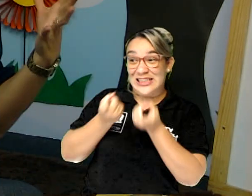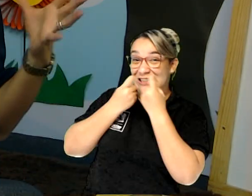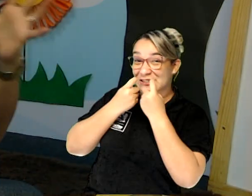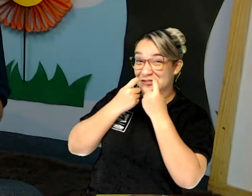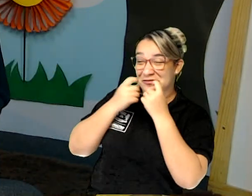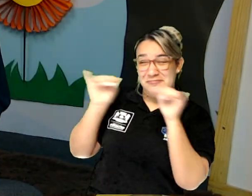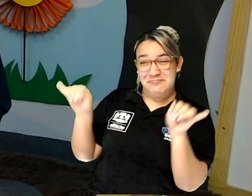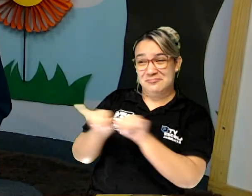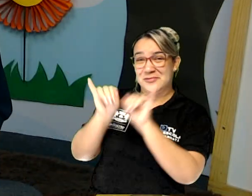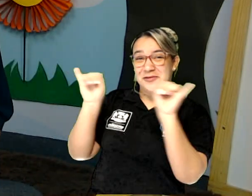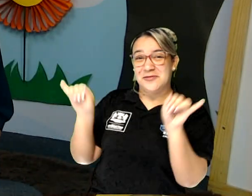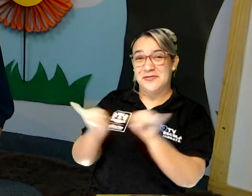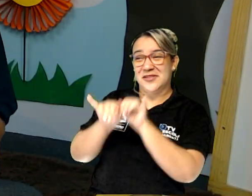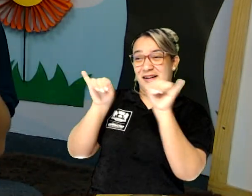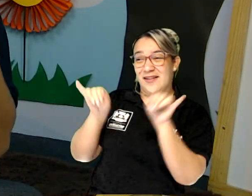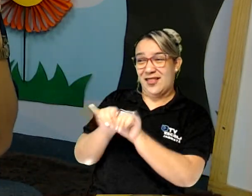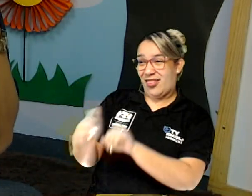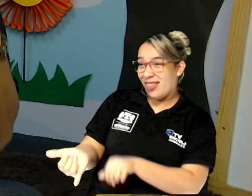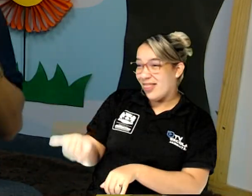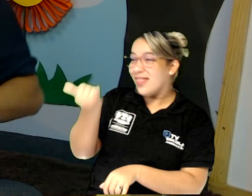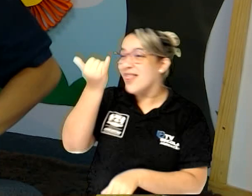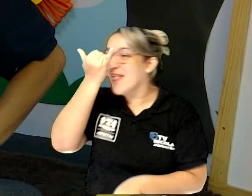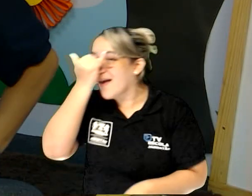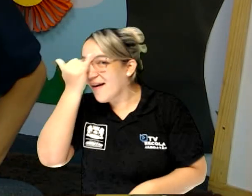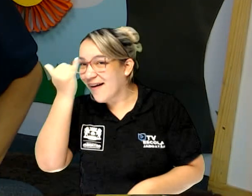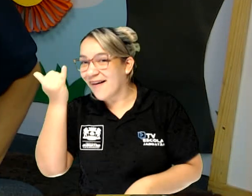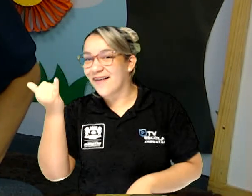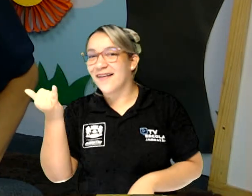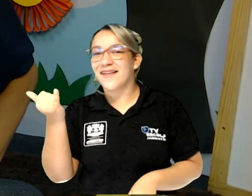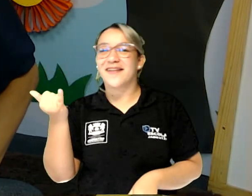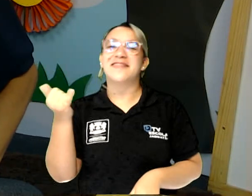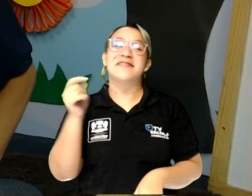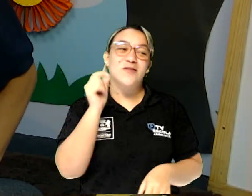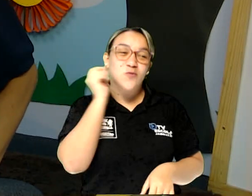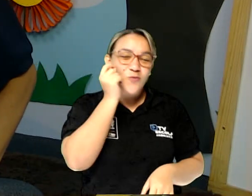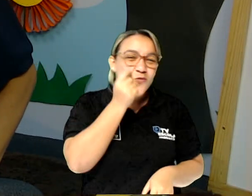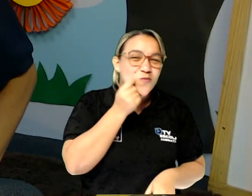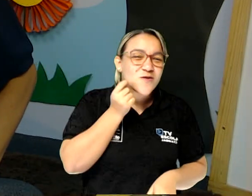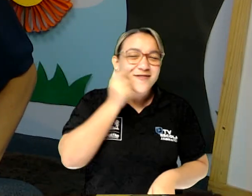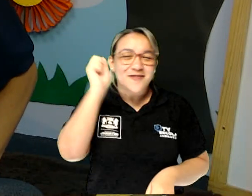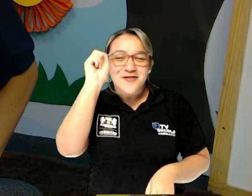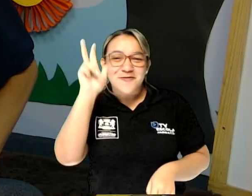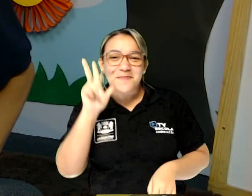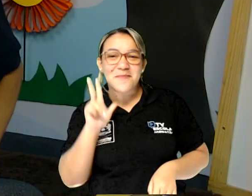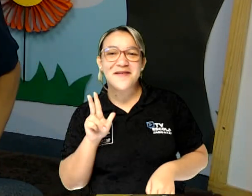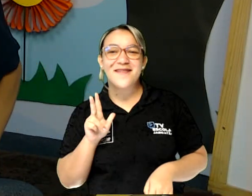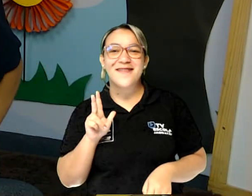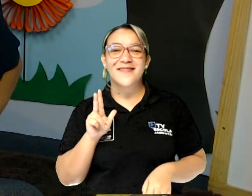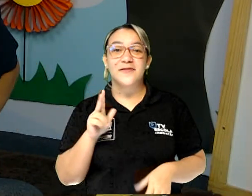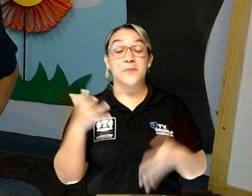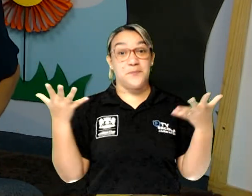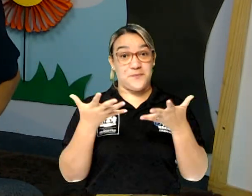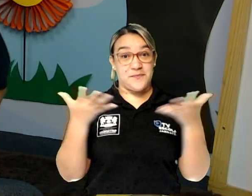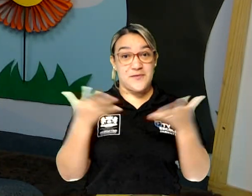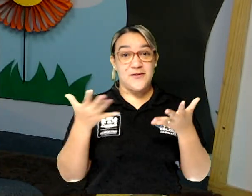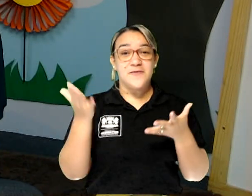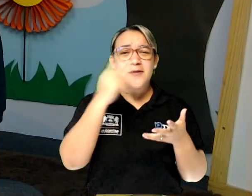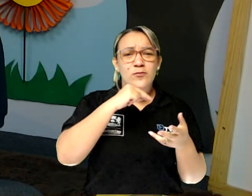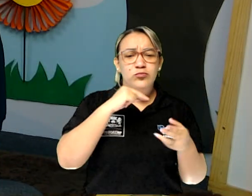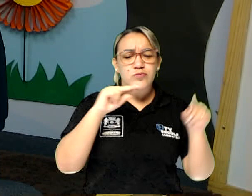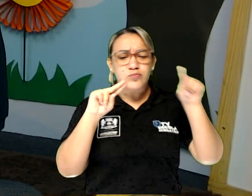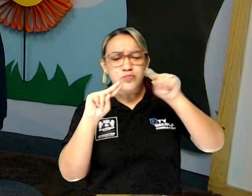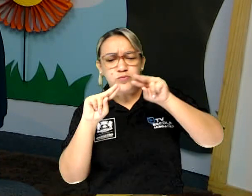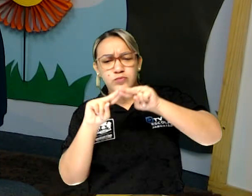terrível, caiu na imaginação daquele ratinho esperto, não foi? Vamos agora montar um